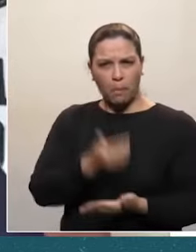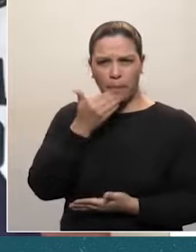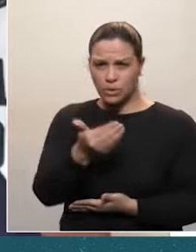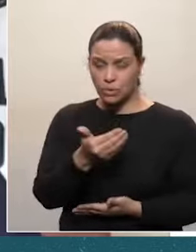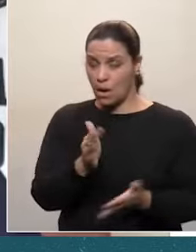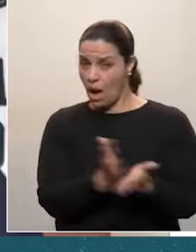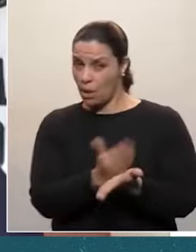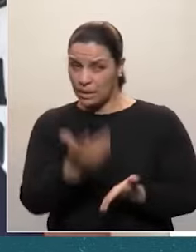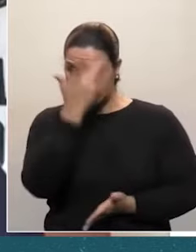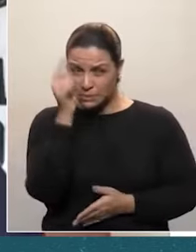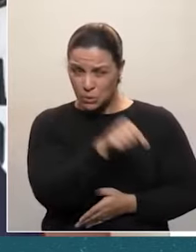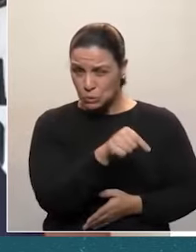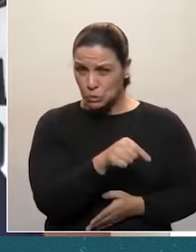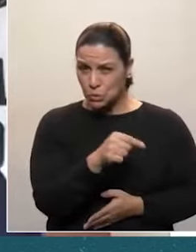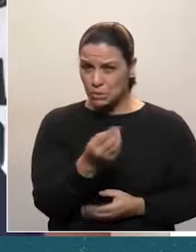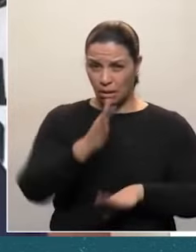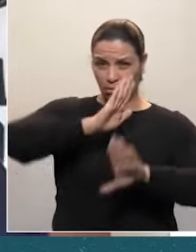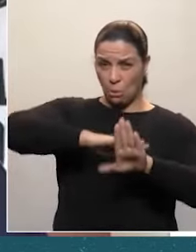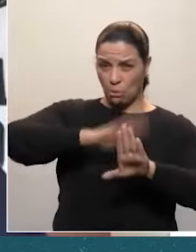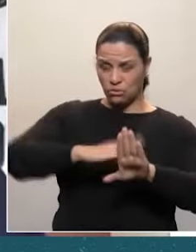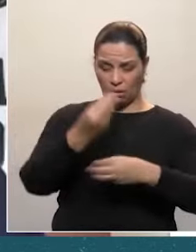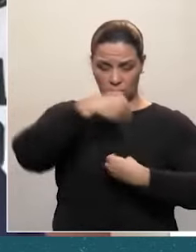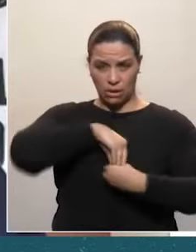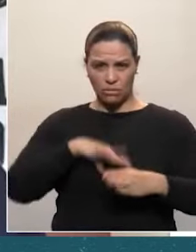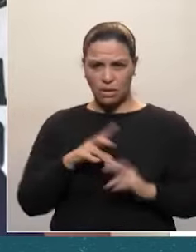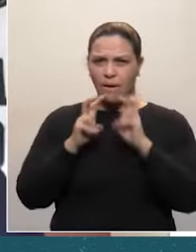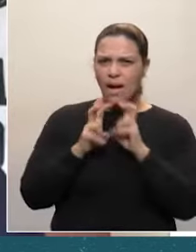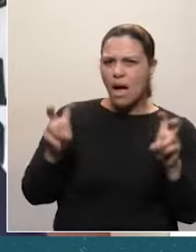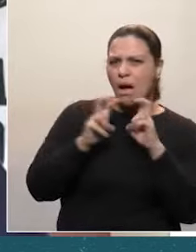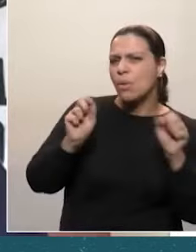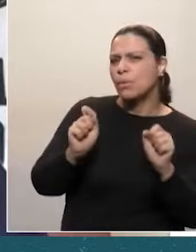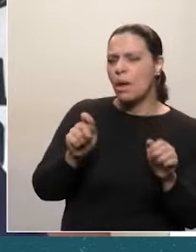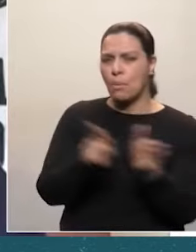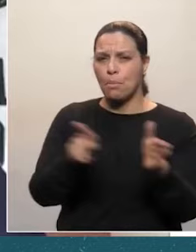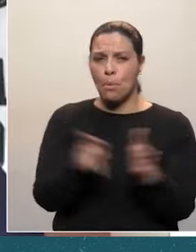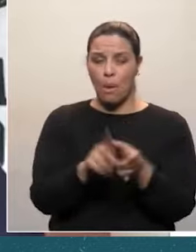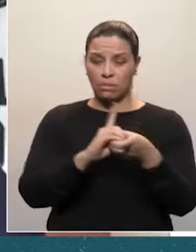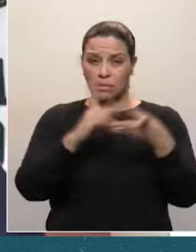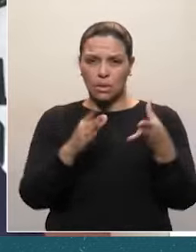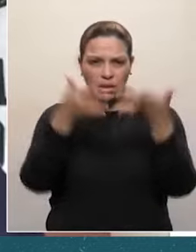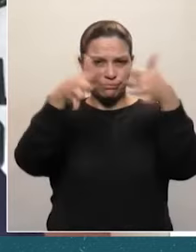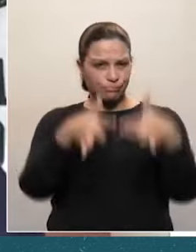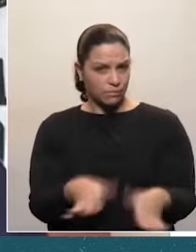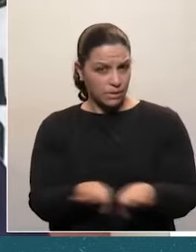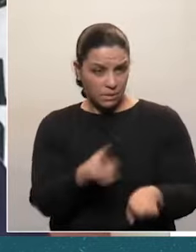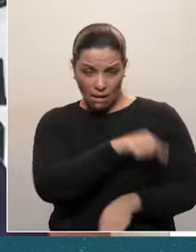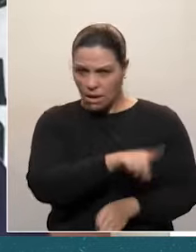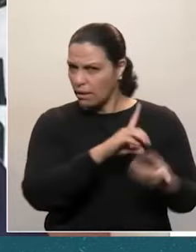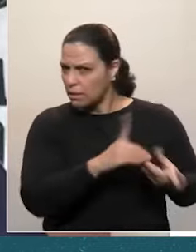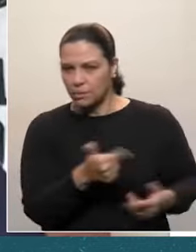portadores desse tipo de convicção ou ideologia reivindiquem a destruição da ordem democrática, posto que não são